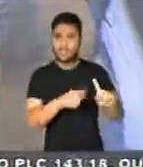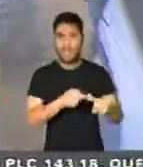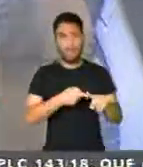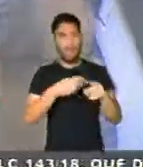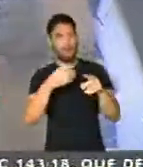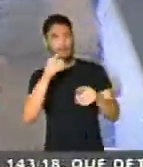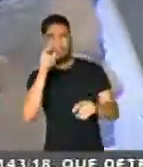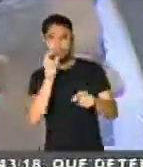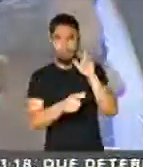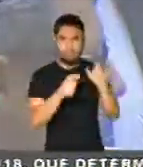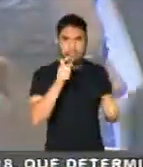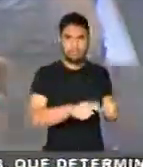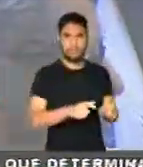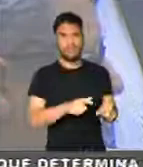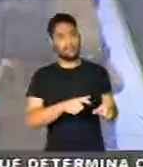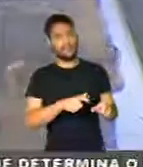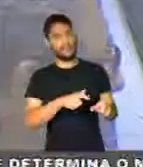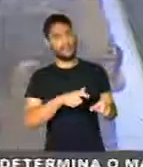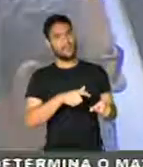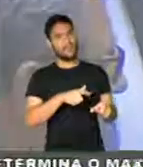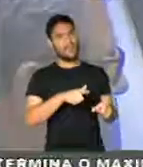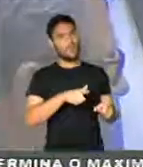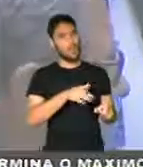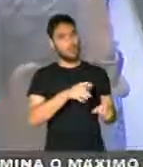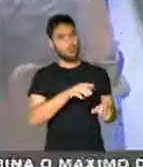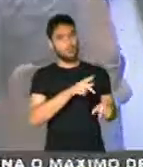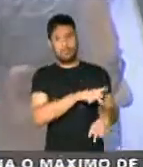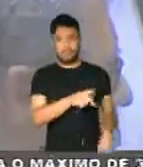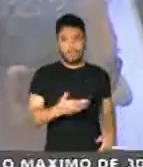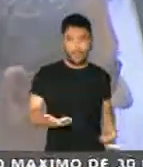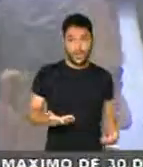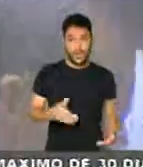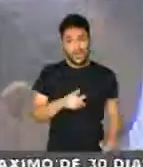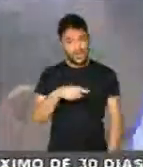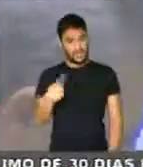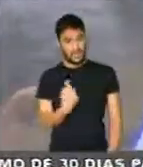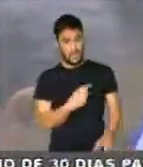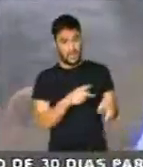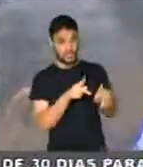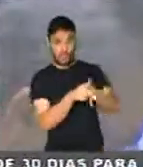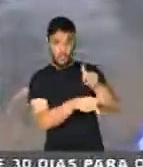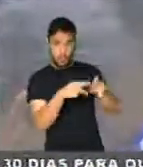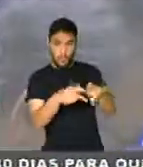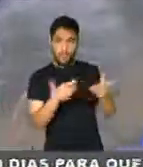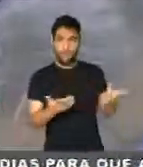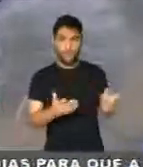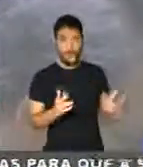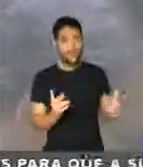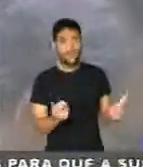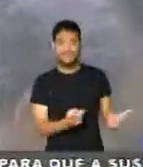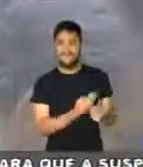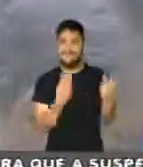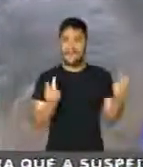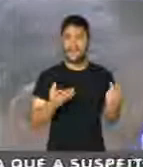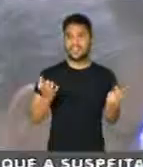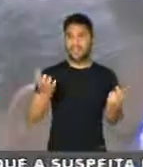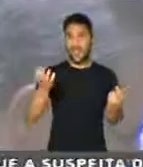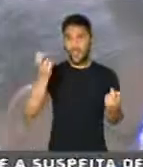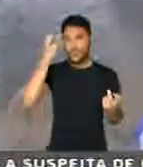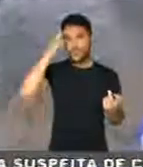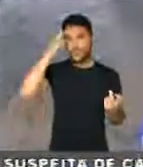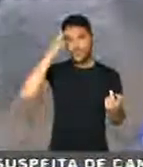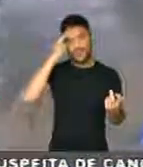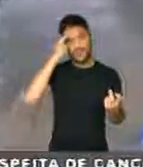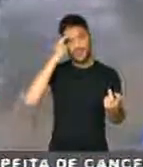educadores e envergonha todo um povo, um povo rico em termos culturais e científicos como é o povo